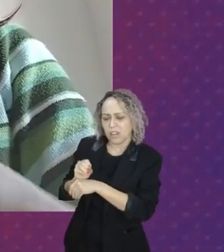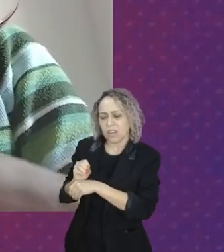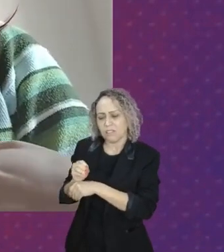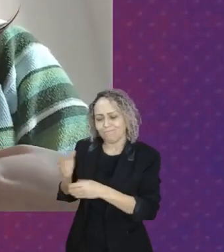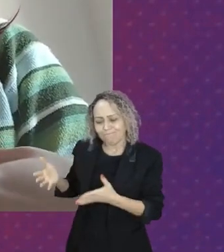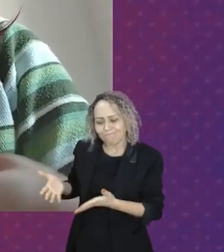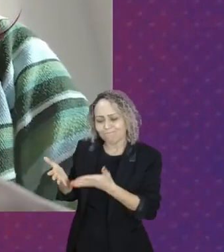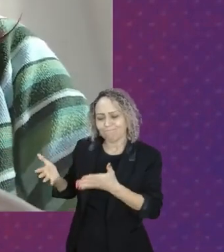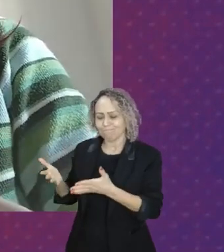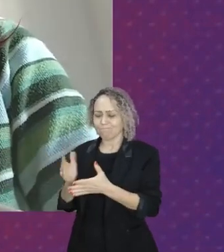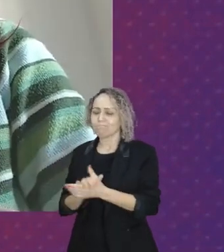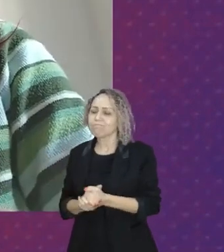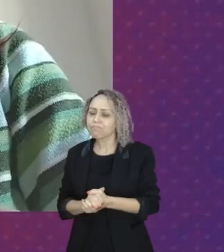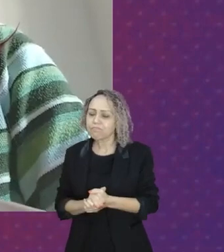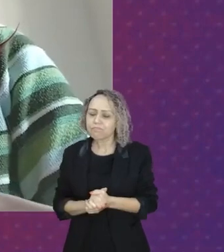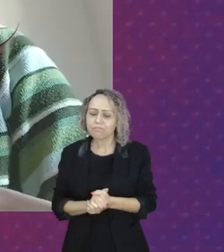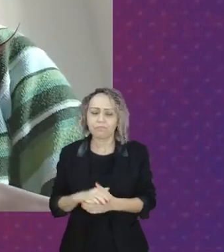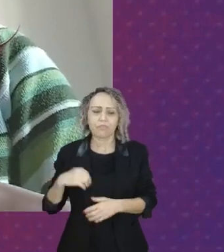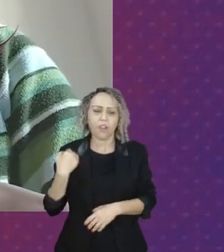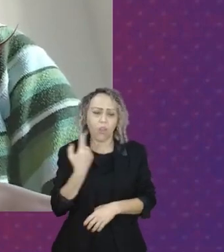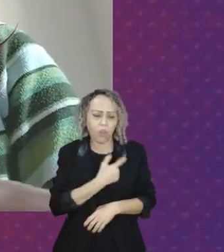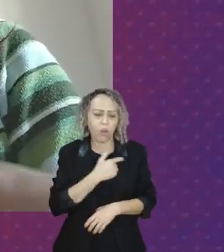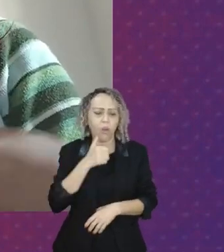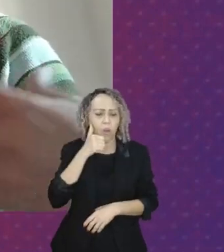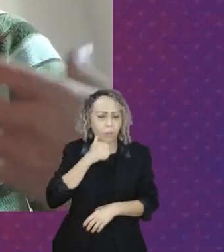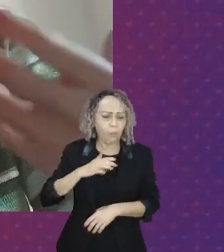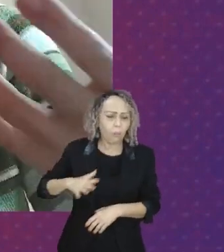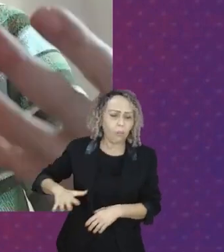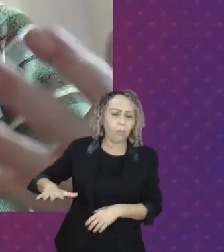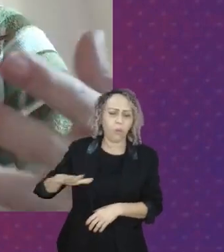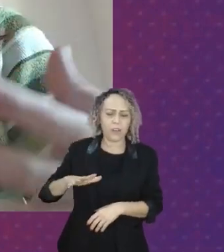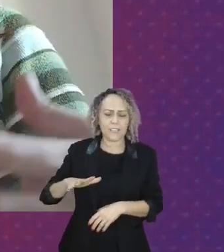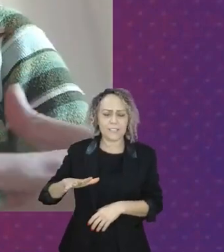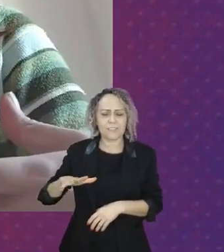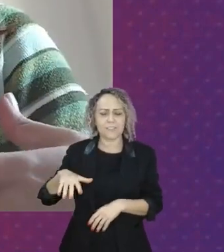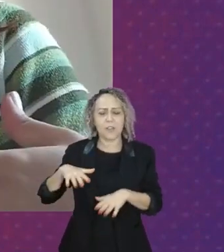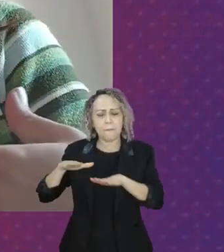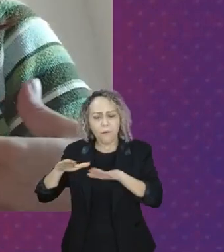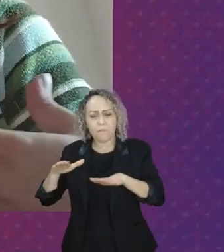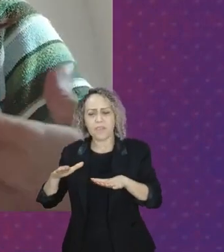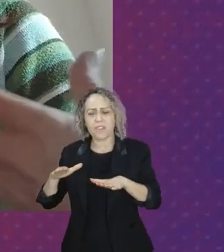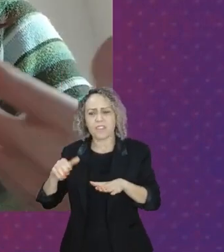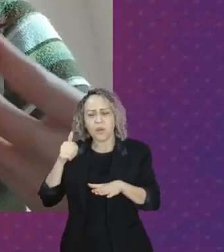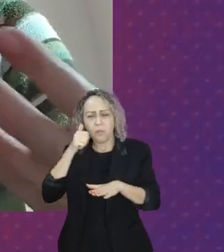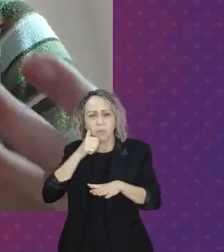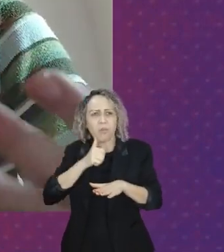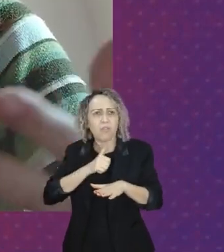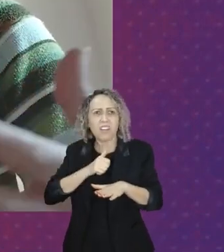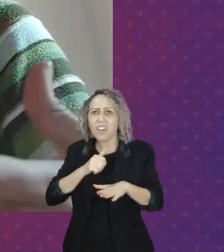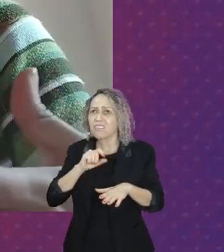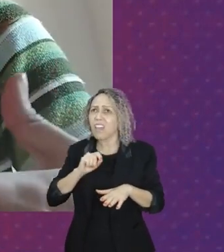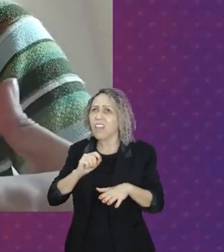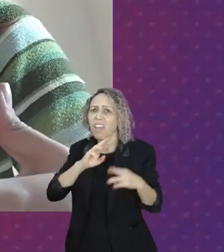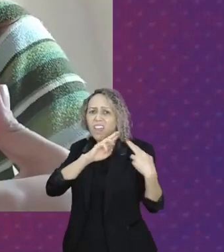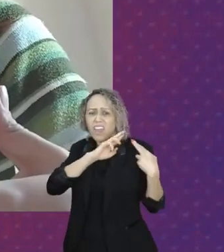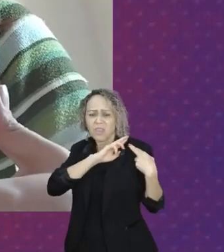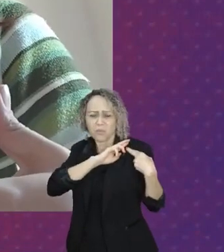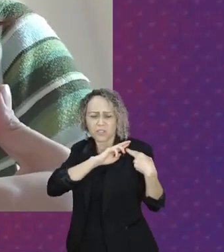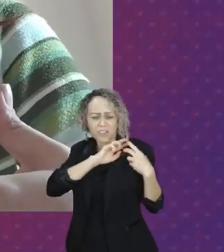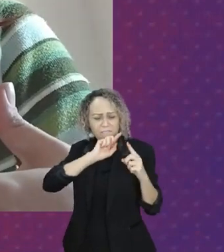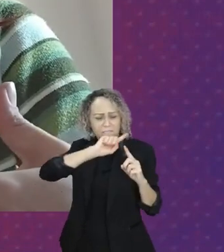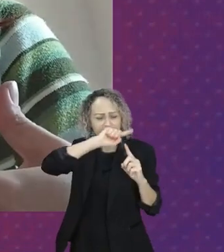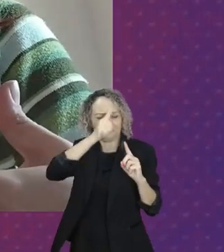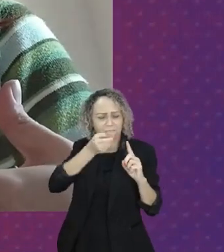a gente se movimenta, né? As mulheres... Mulher é movimento, mulher é responsável por gerar vida, mulher é responsável